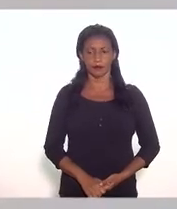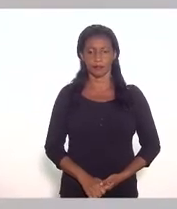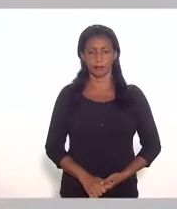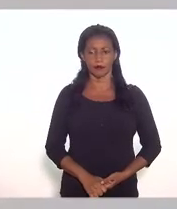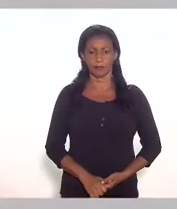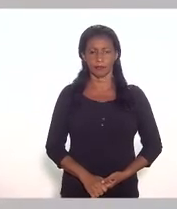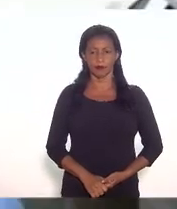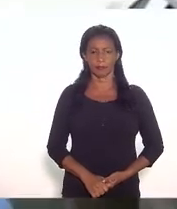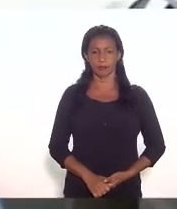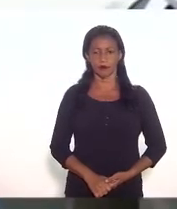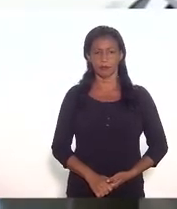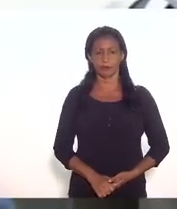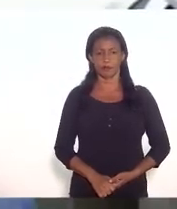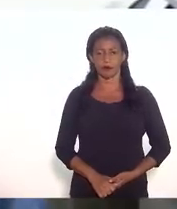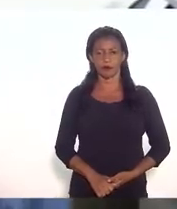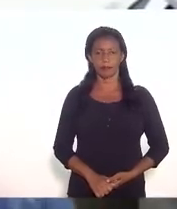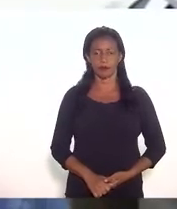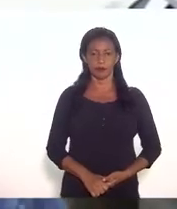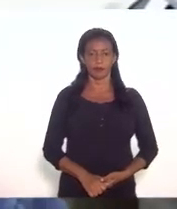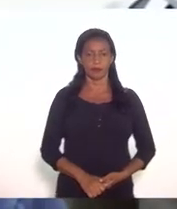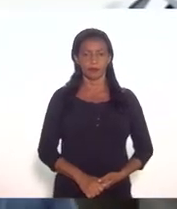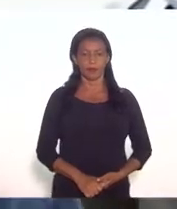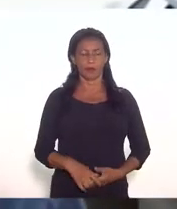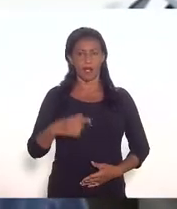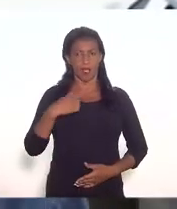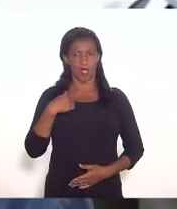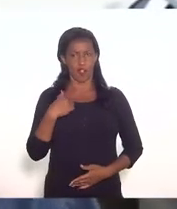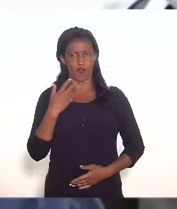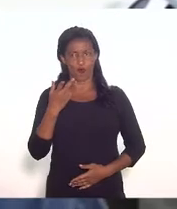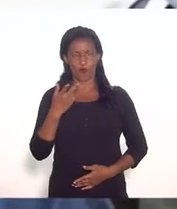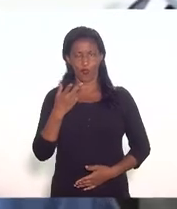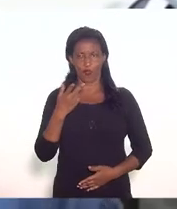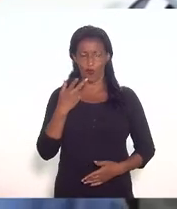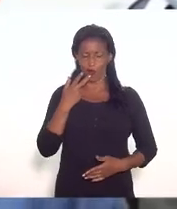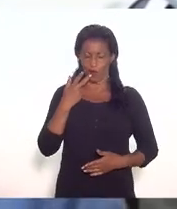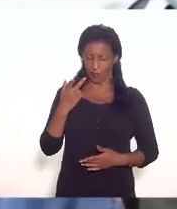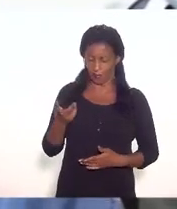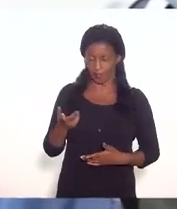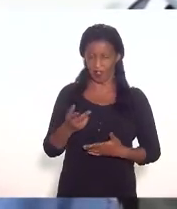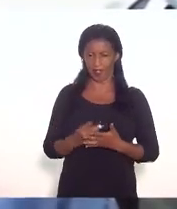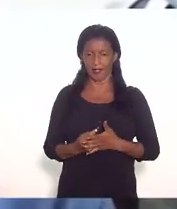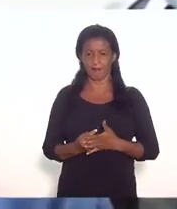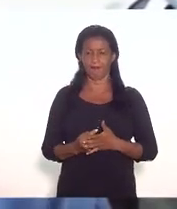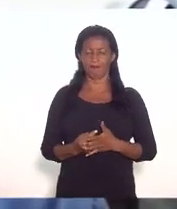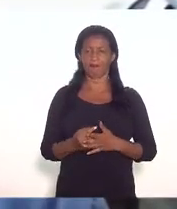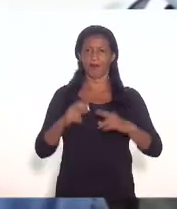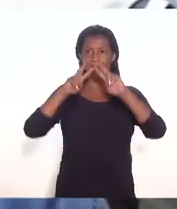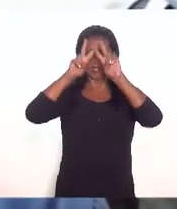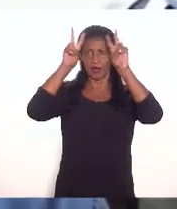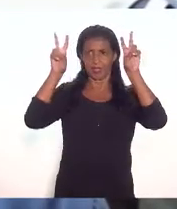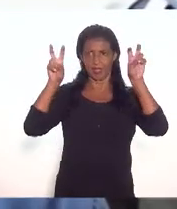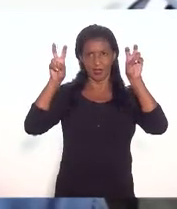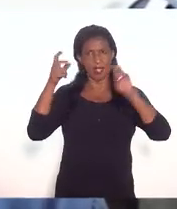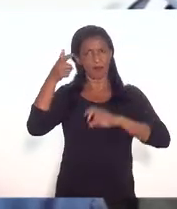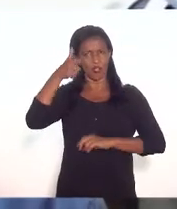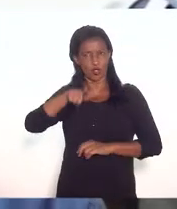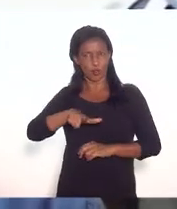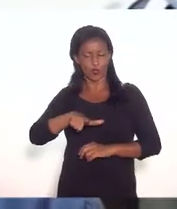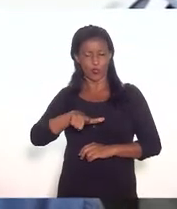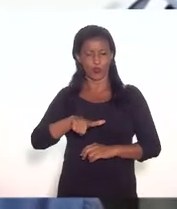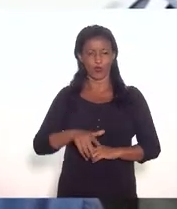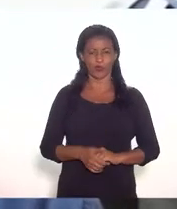eu vou em cima da sua afirmação na discussão eu vou levantar esse tema de novo obrigado doutora